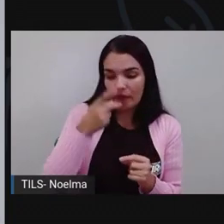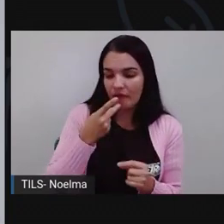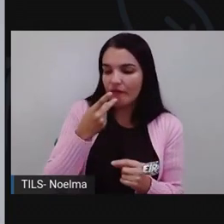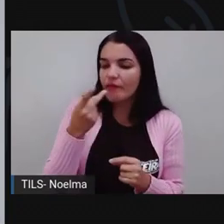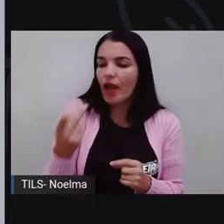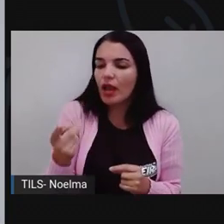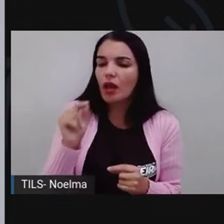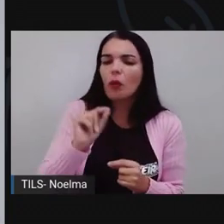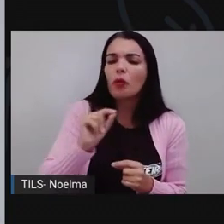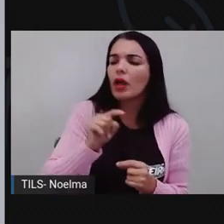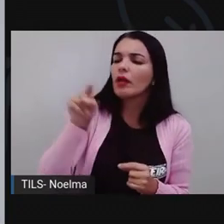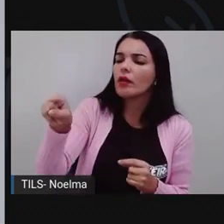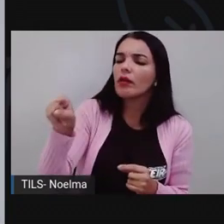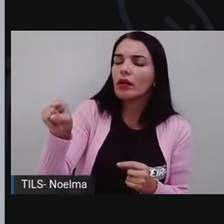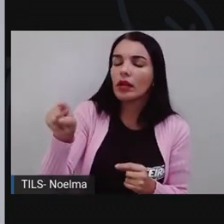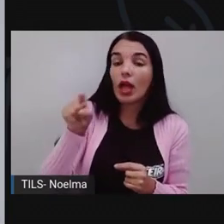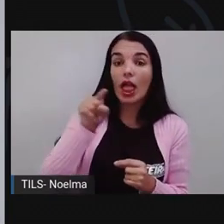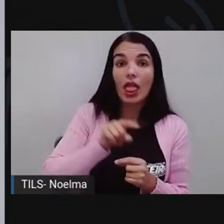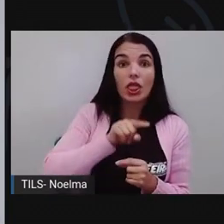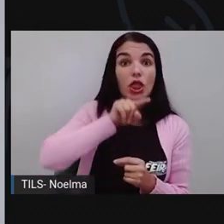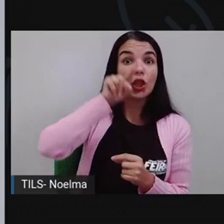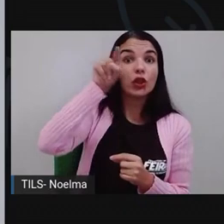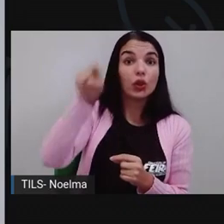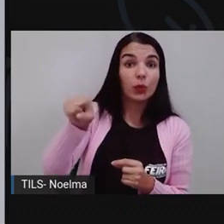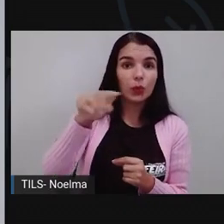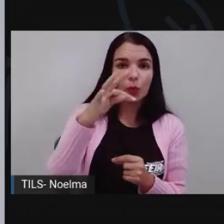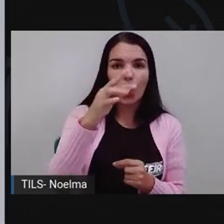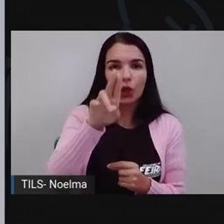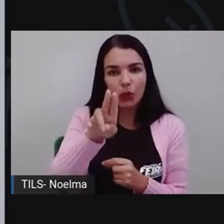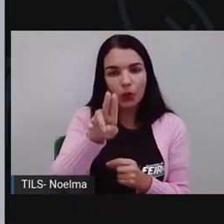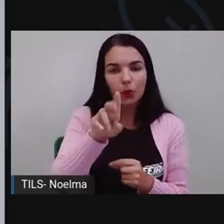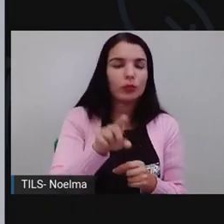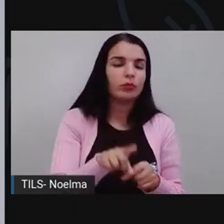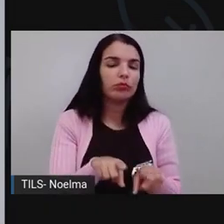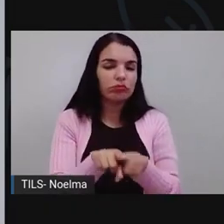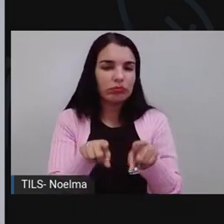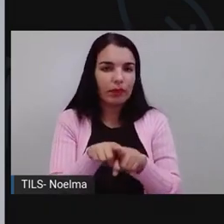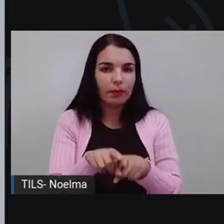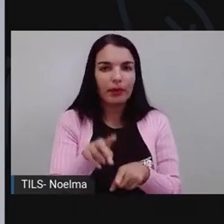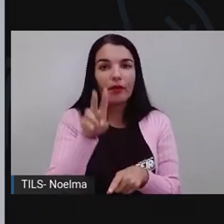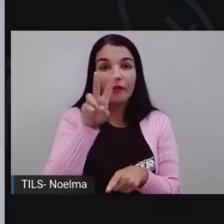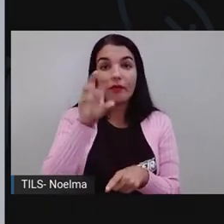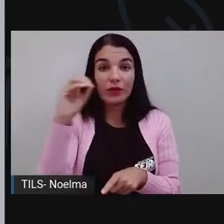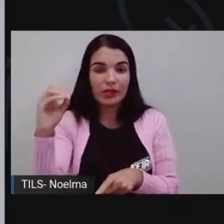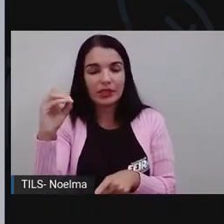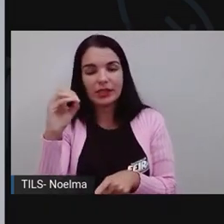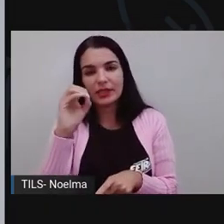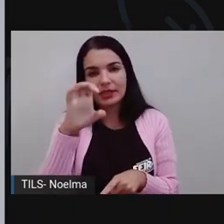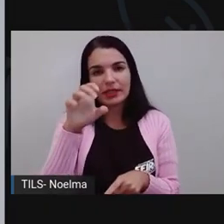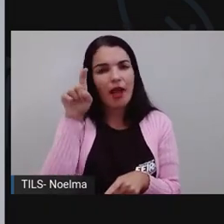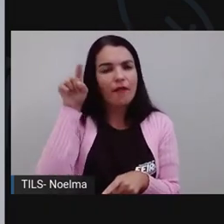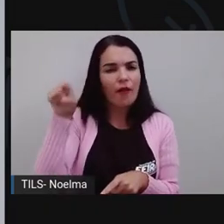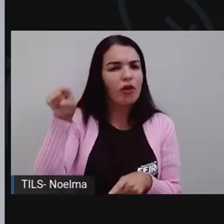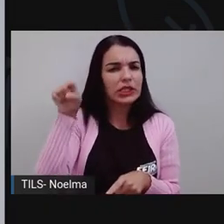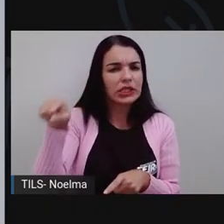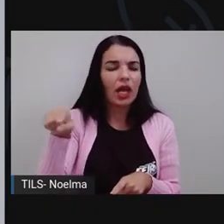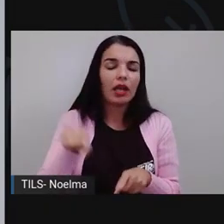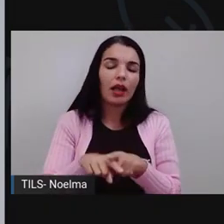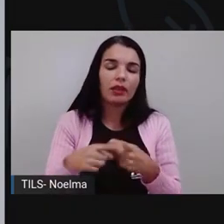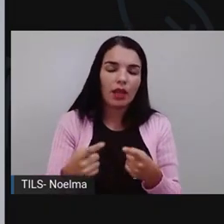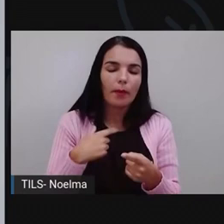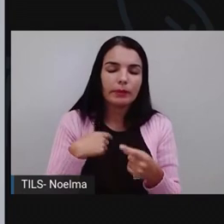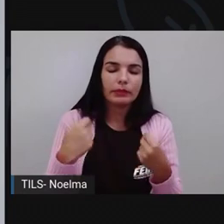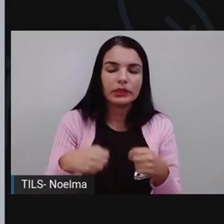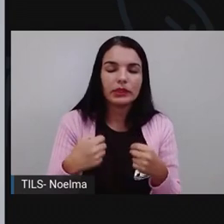Com quem que a gente fala? Tu ou vós, né? Que a gente utiliza também o você. Mas nesse caso aí, para a gente conjugar